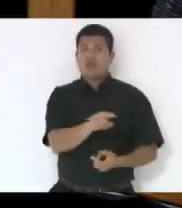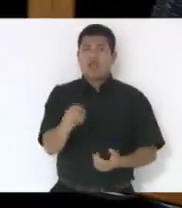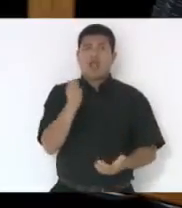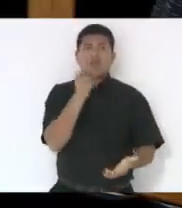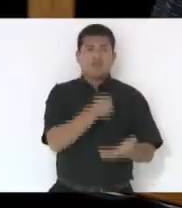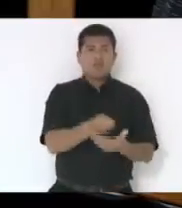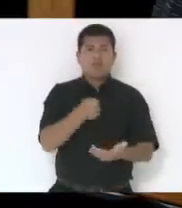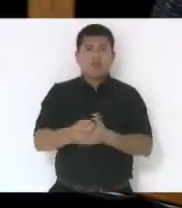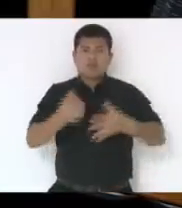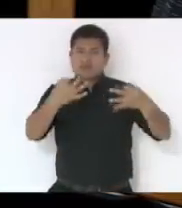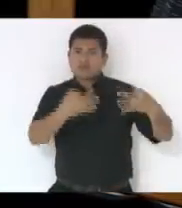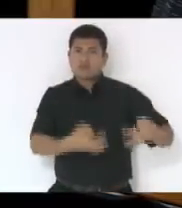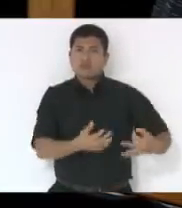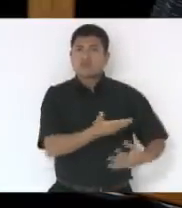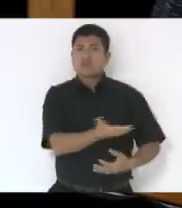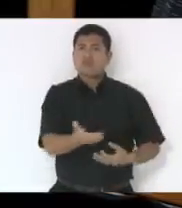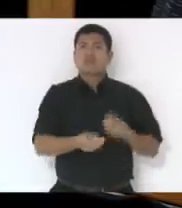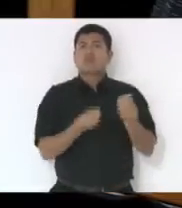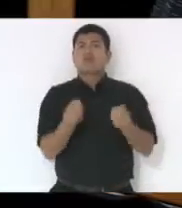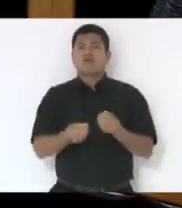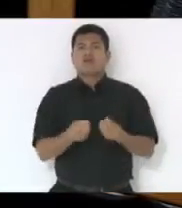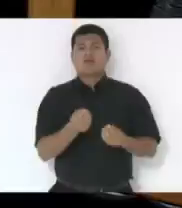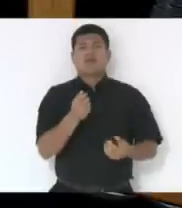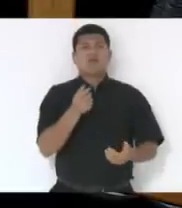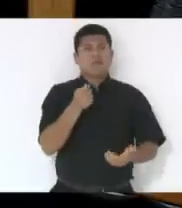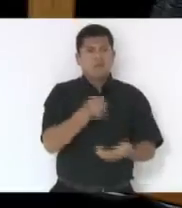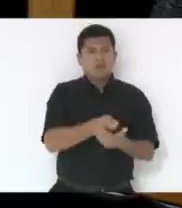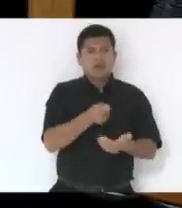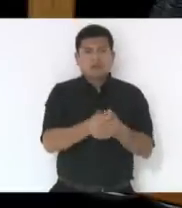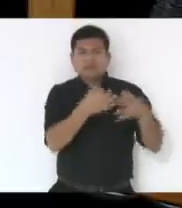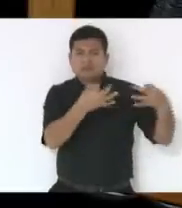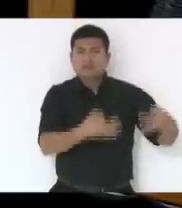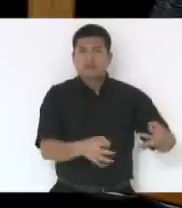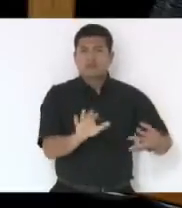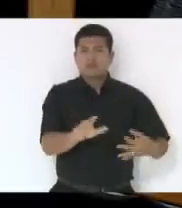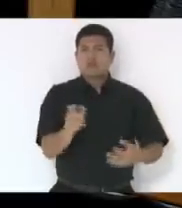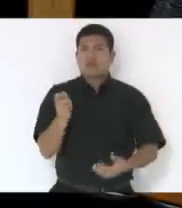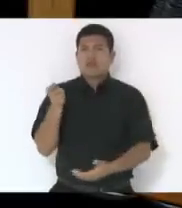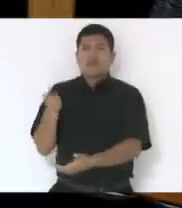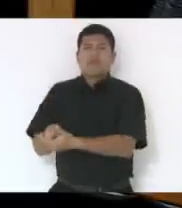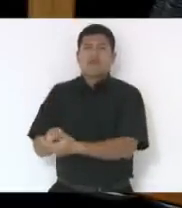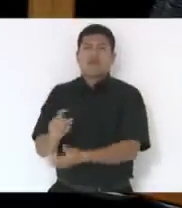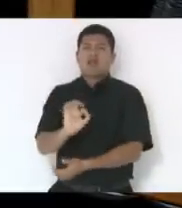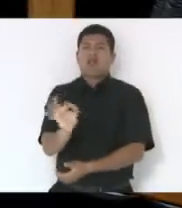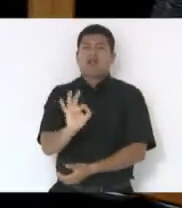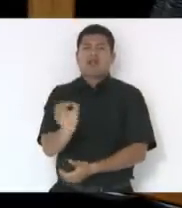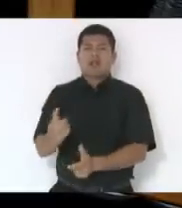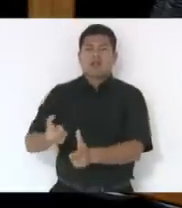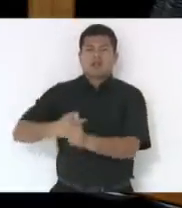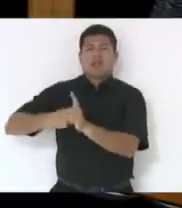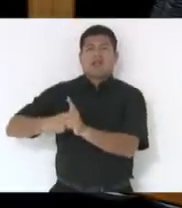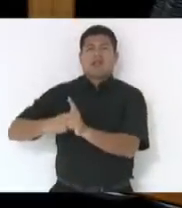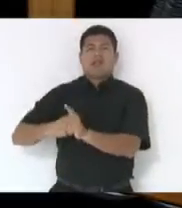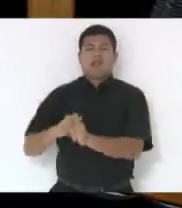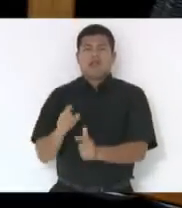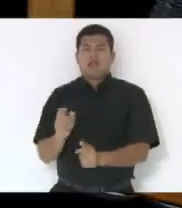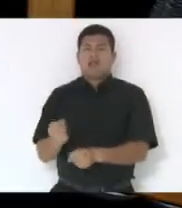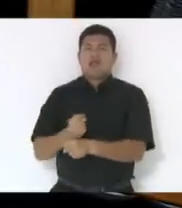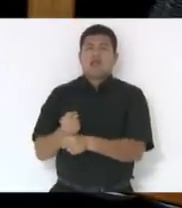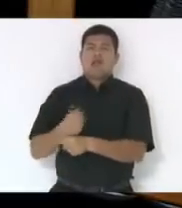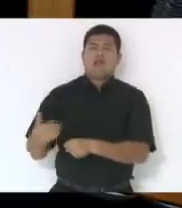como é que ficam? O cara é certinho, paga. E aqueles que demoram para pagar, levam anos, muitas vezes,